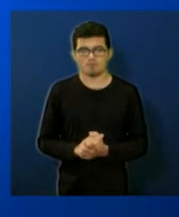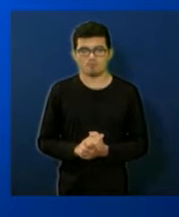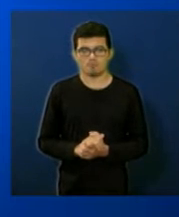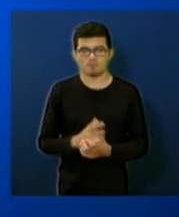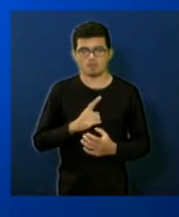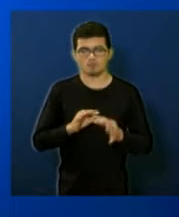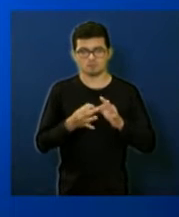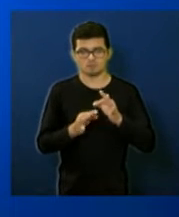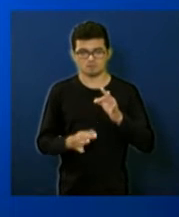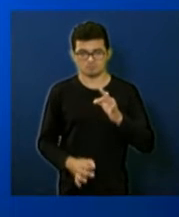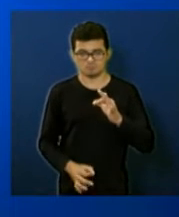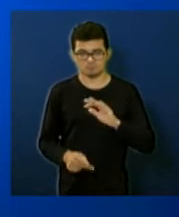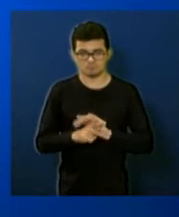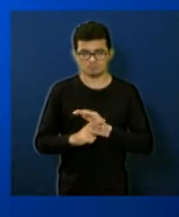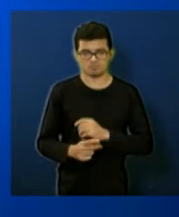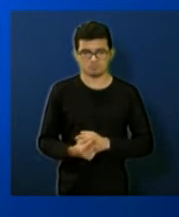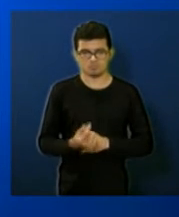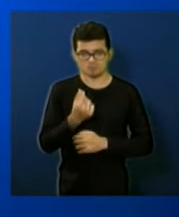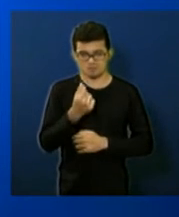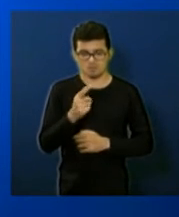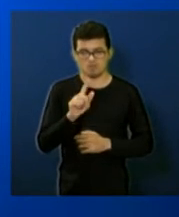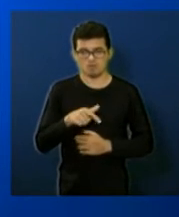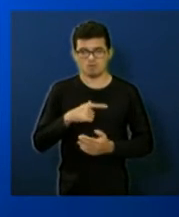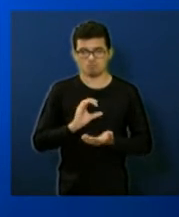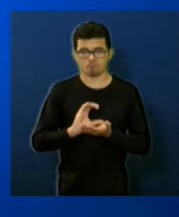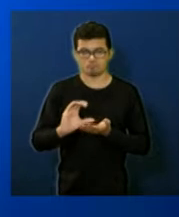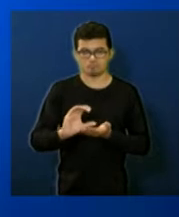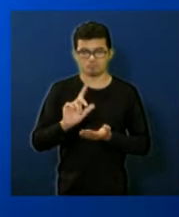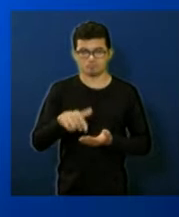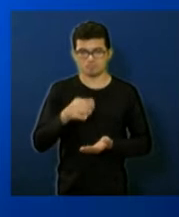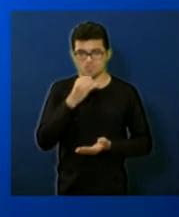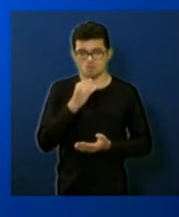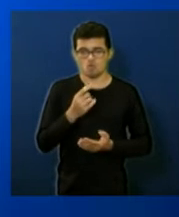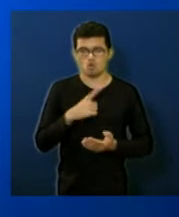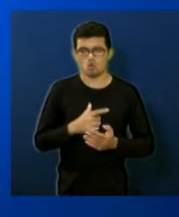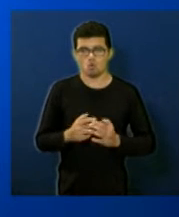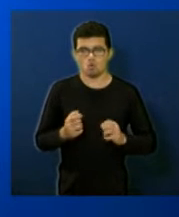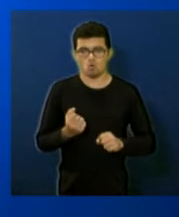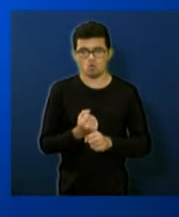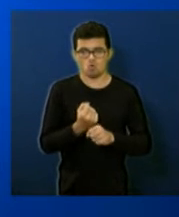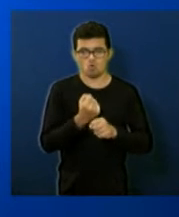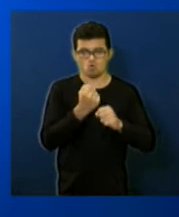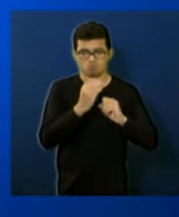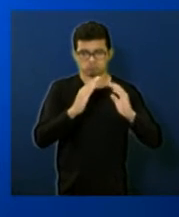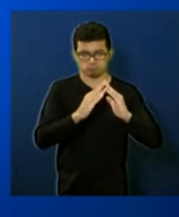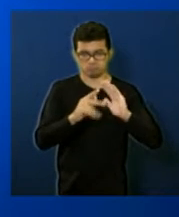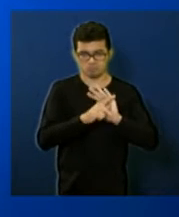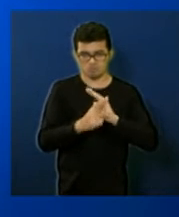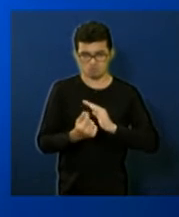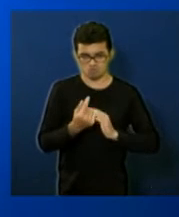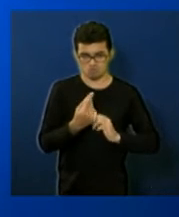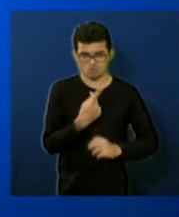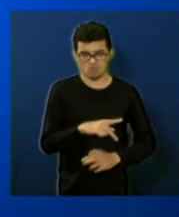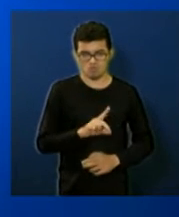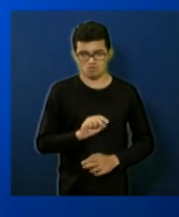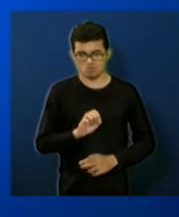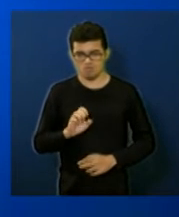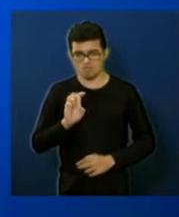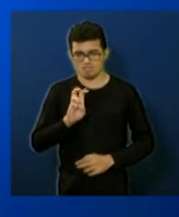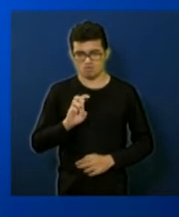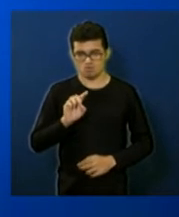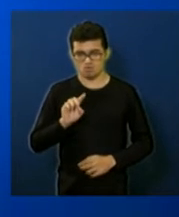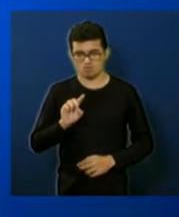detalhando as despesas de capital ou seja os investimentos obras e instalações com recursos próprios 5.048.000